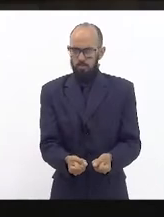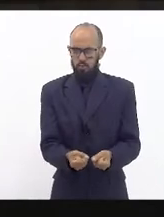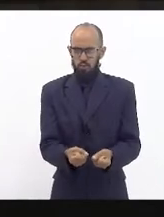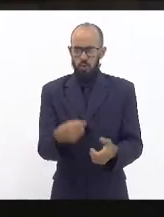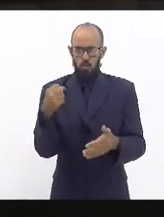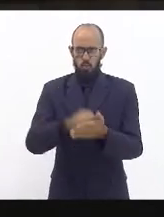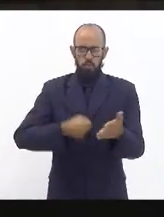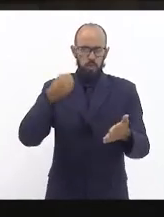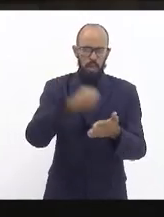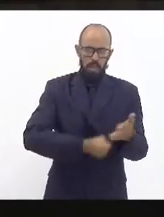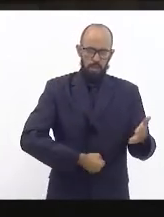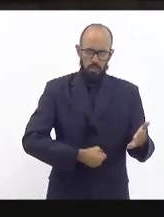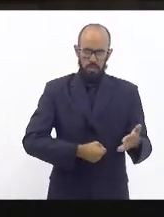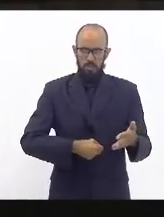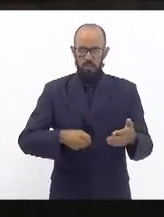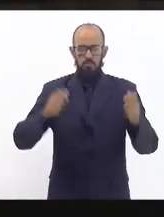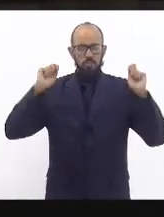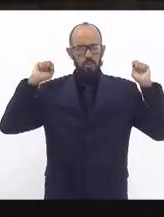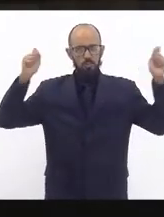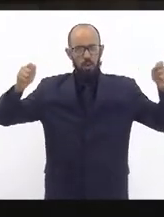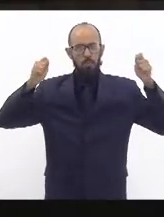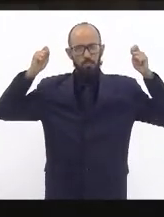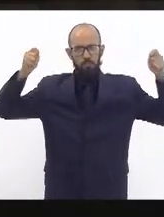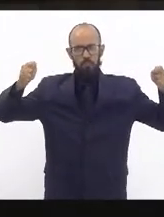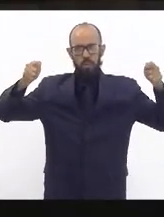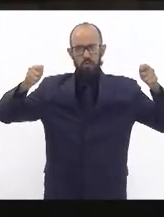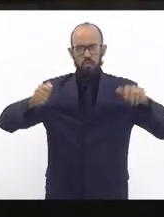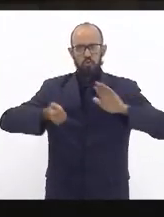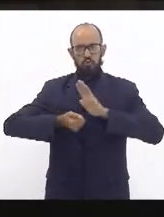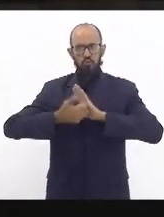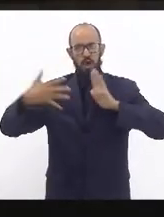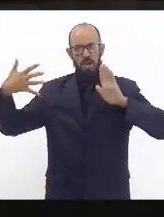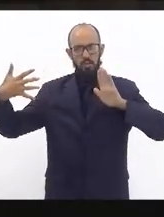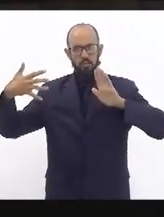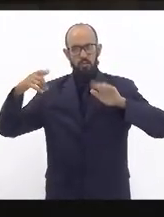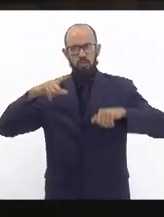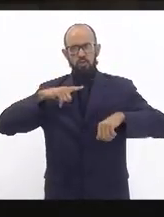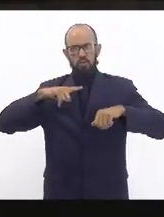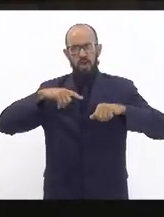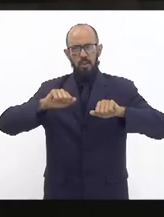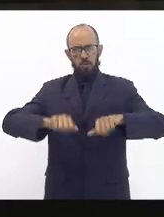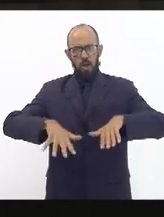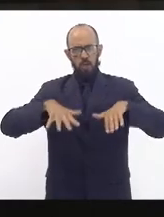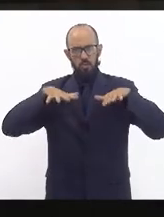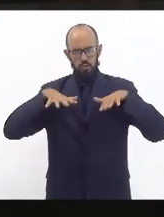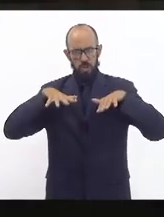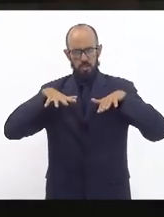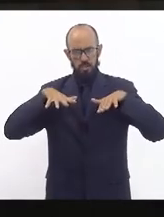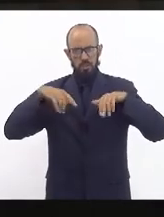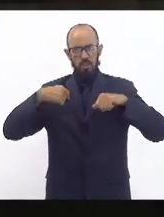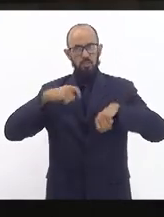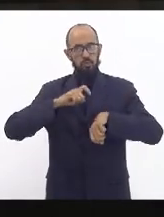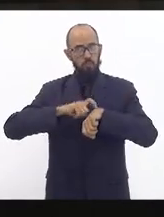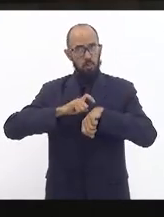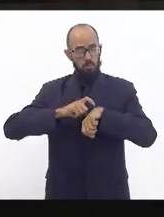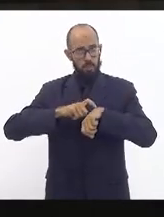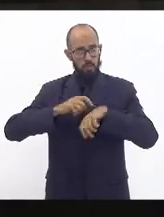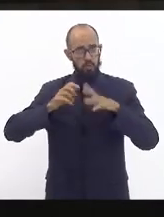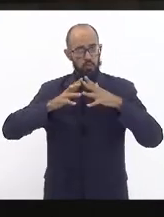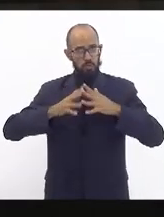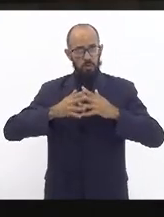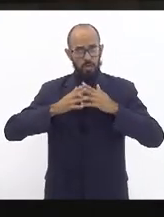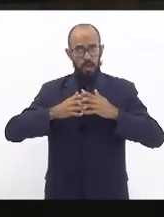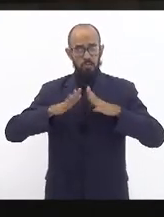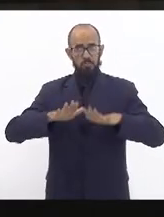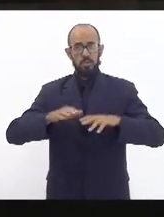protestei fizemos várias manifestações tiveram várias audiências passei por momentos difíceis mas nós conseguimos